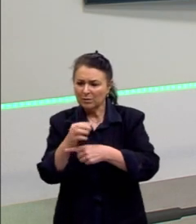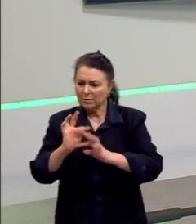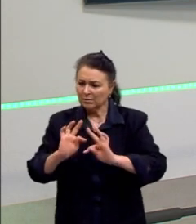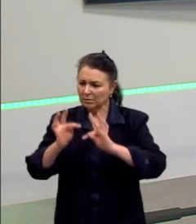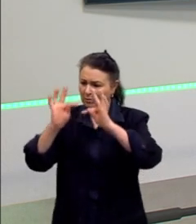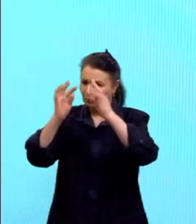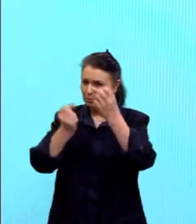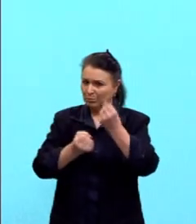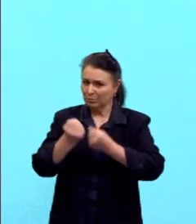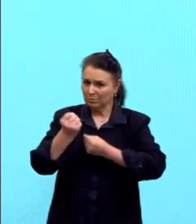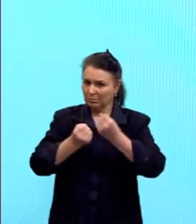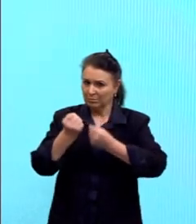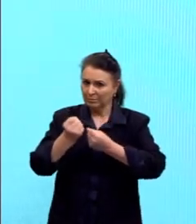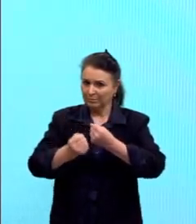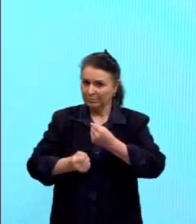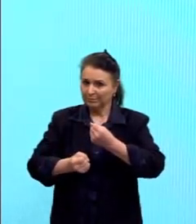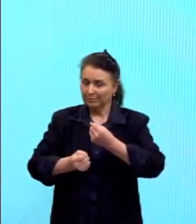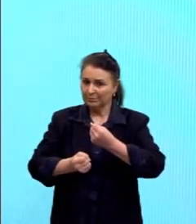automotiva?